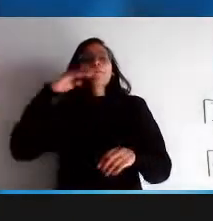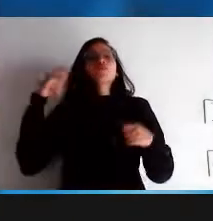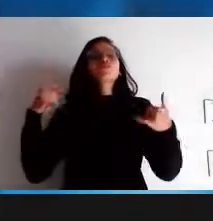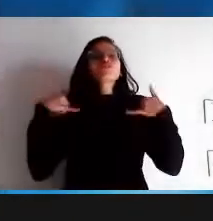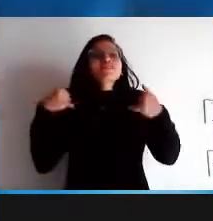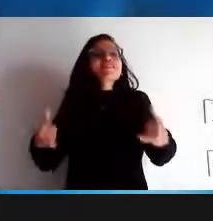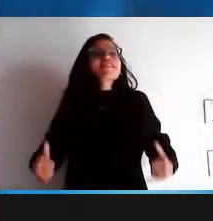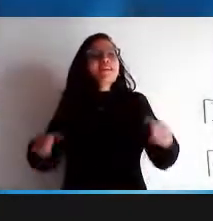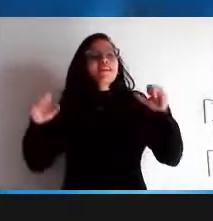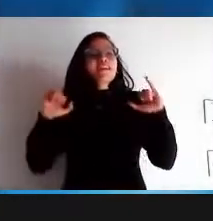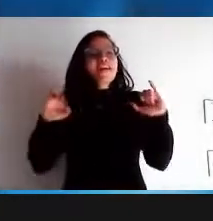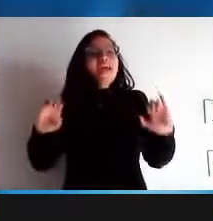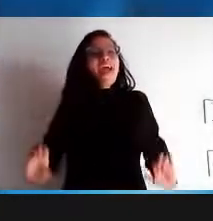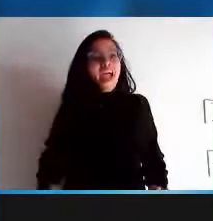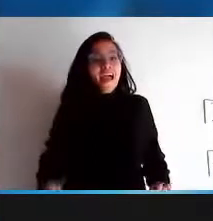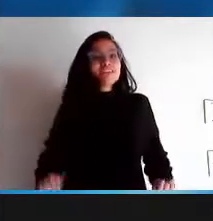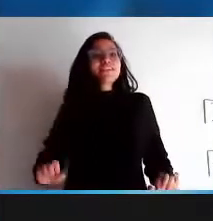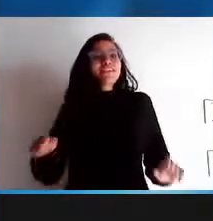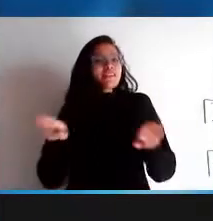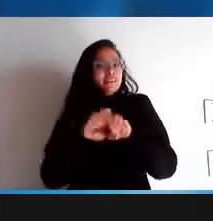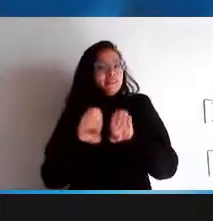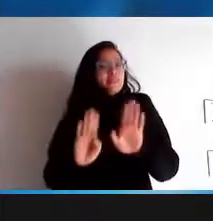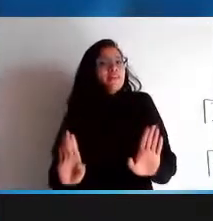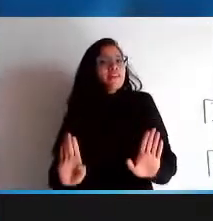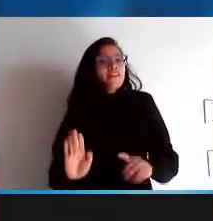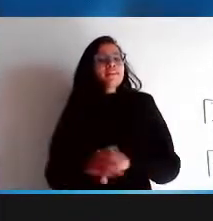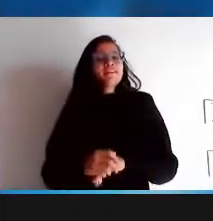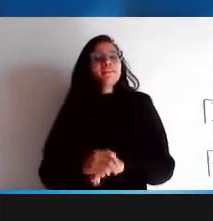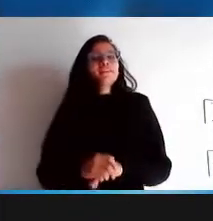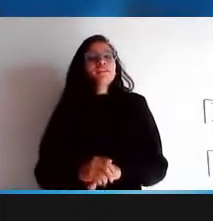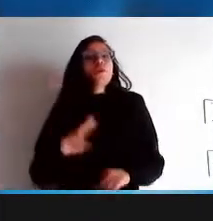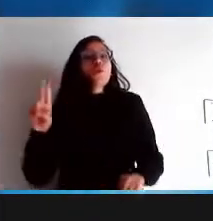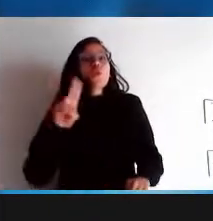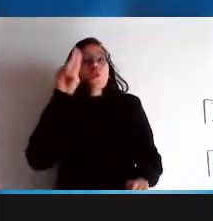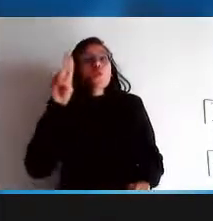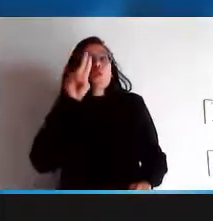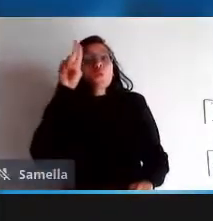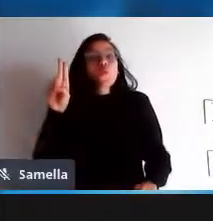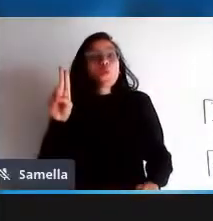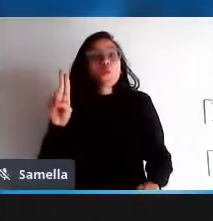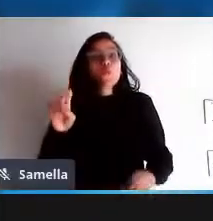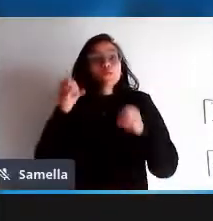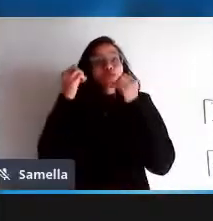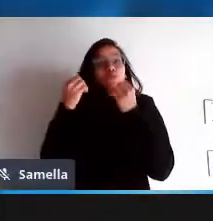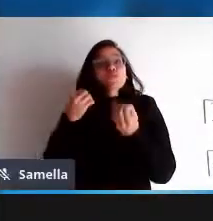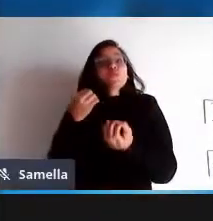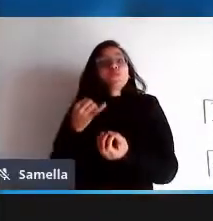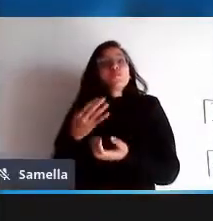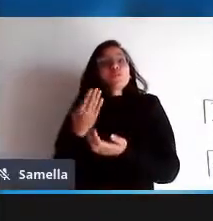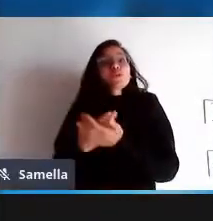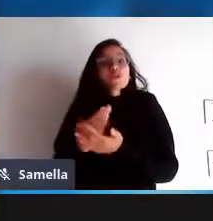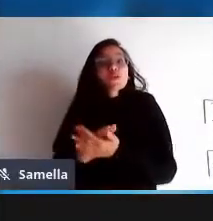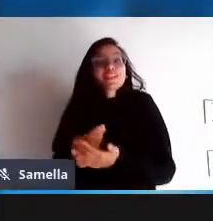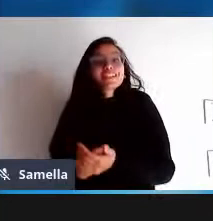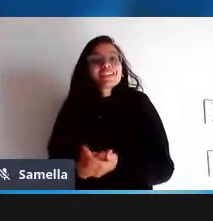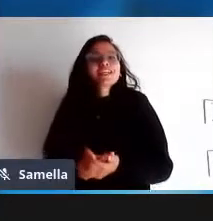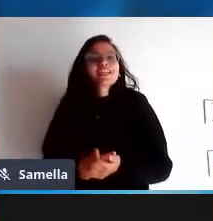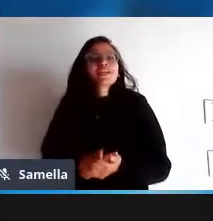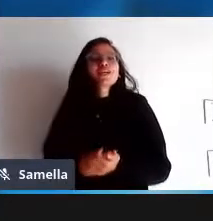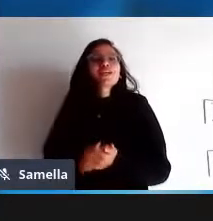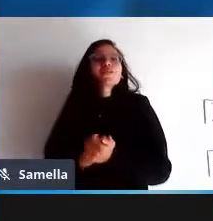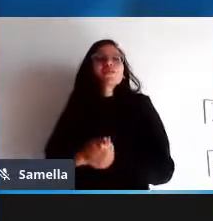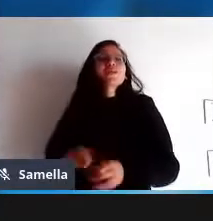nosso tesouro ok o uso e ensino do software livre em escolas e universidades